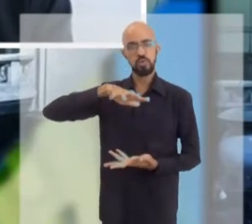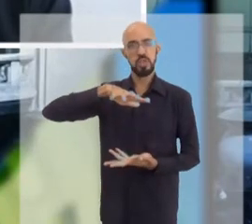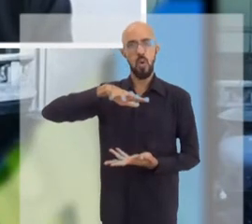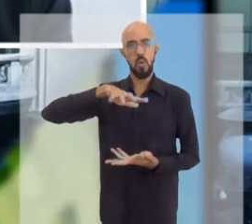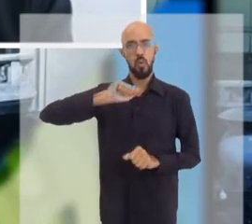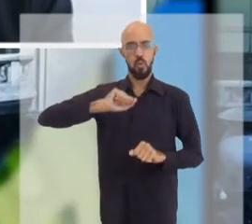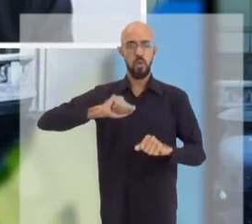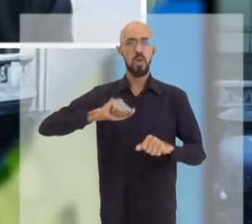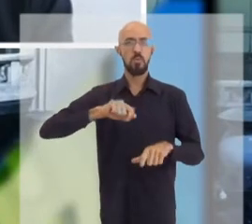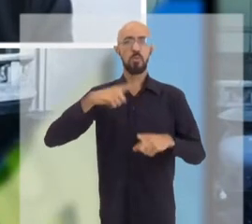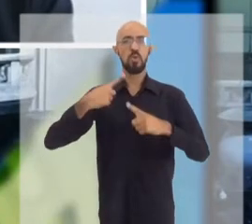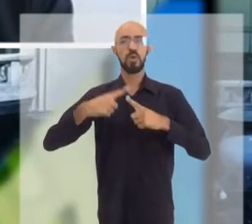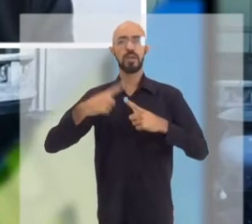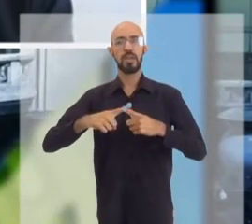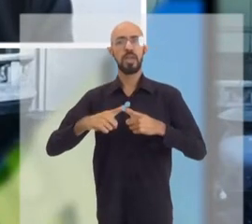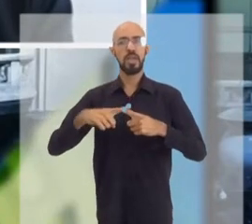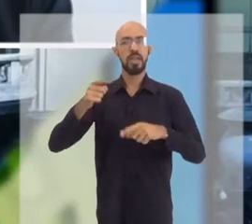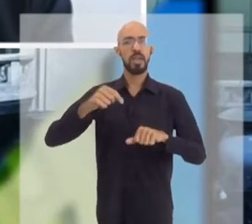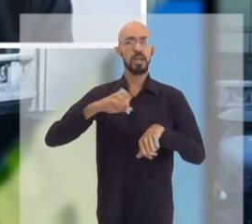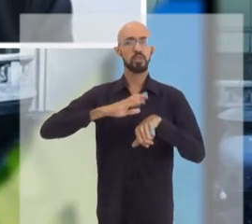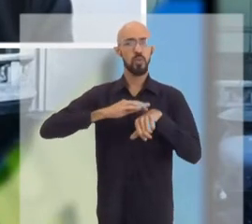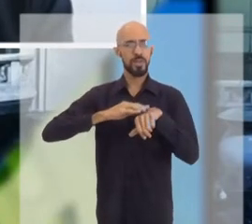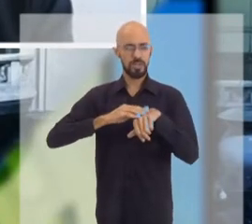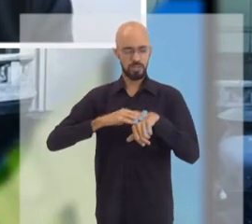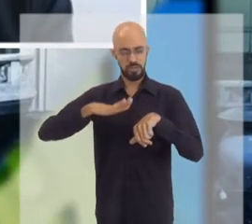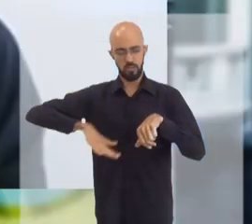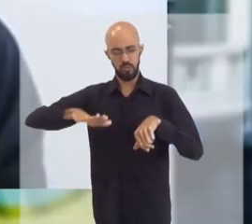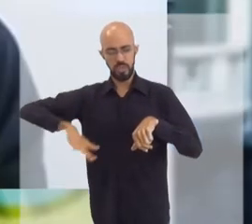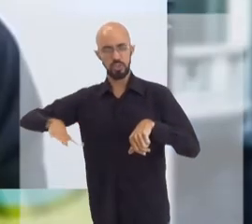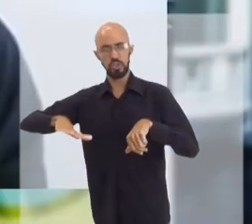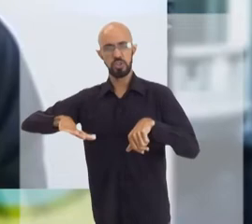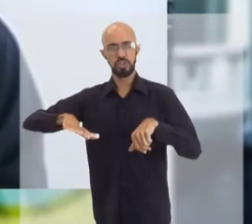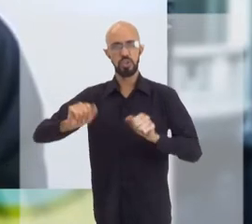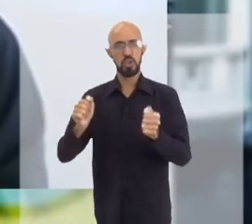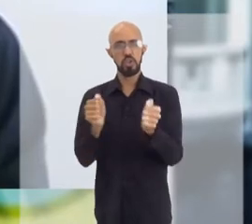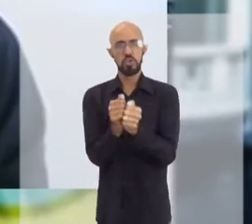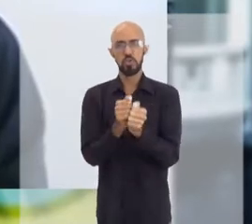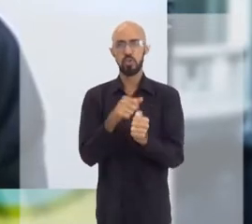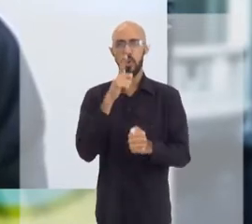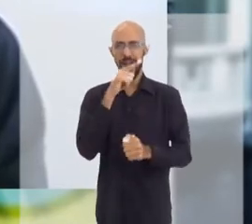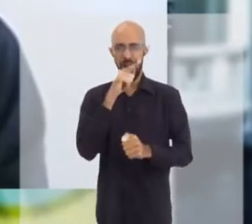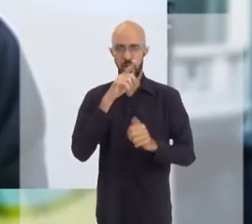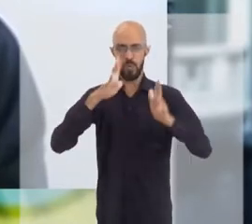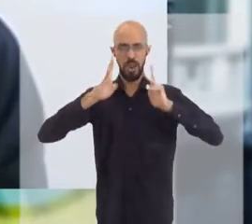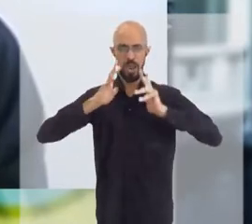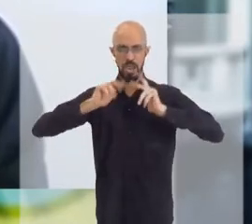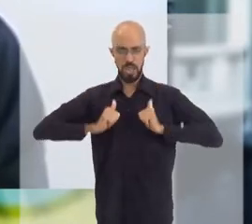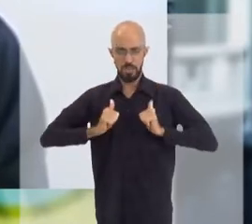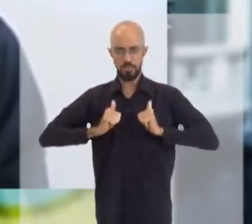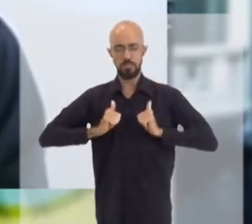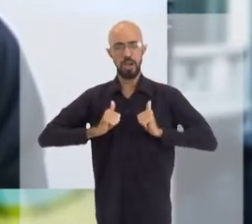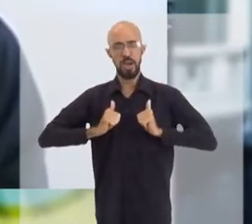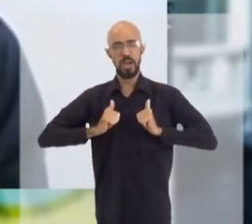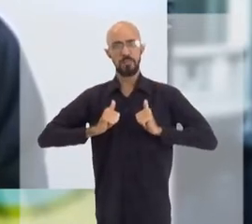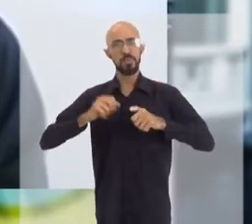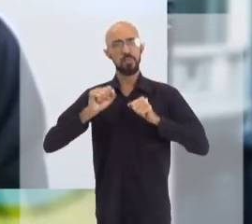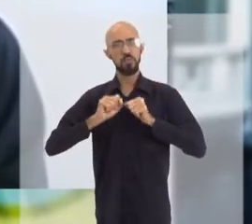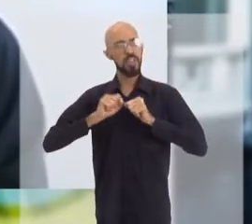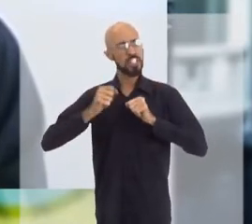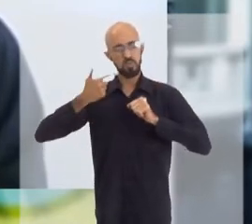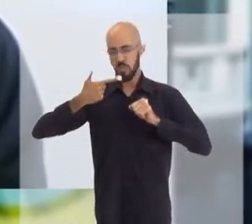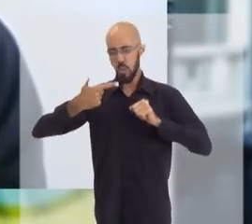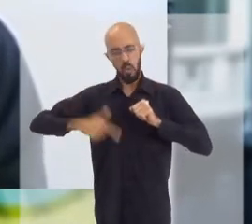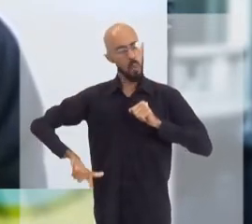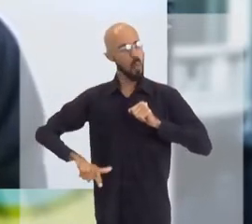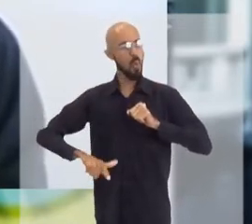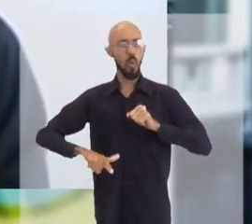o cenário das doenças infantis junto com a água potável. Nenhuma outra intervenção